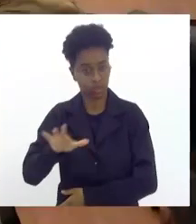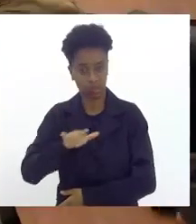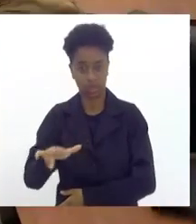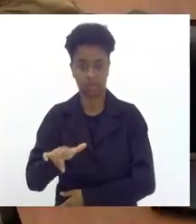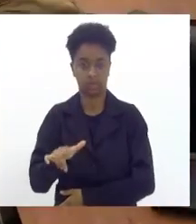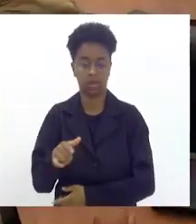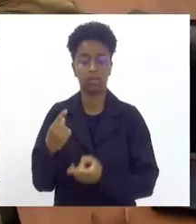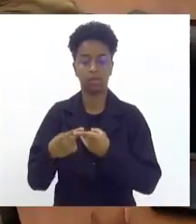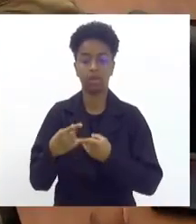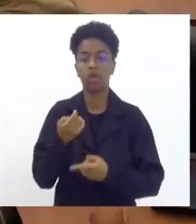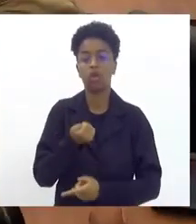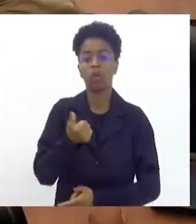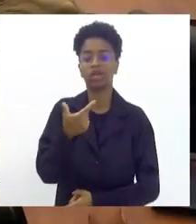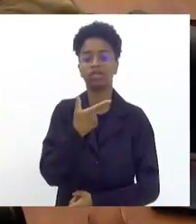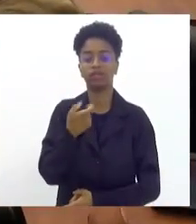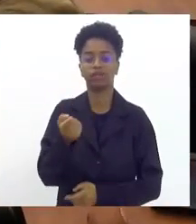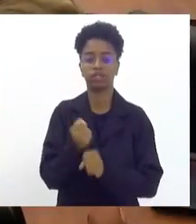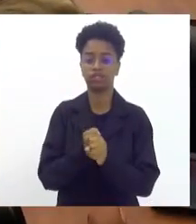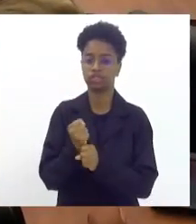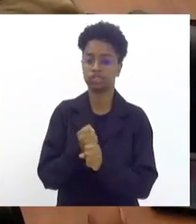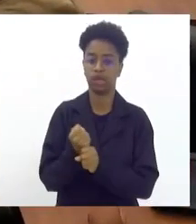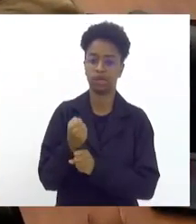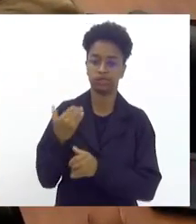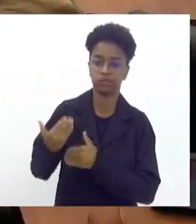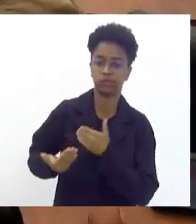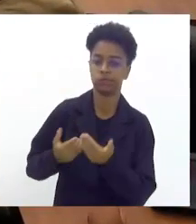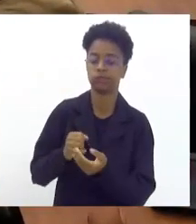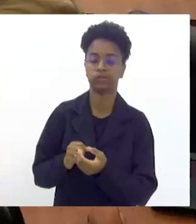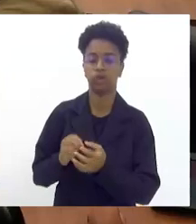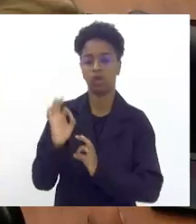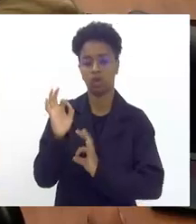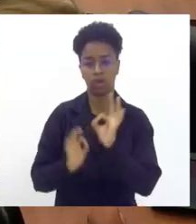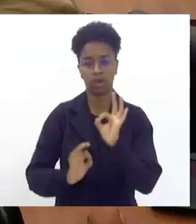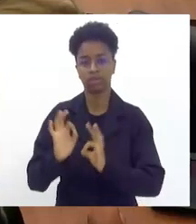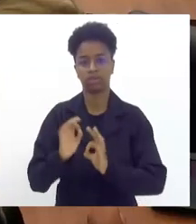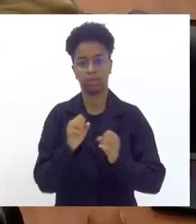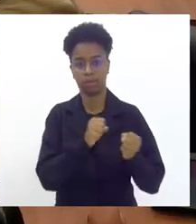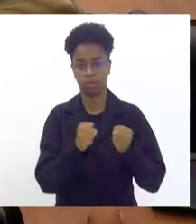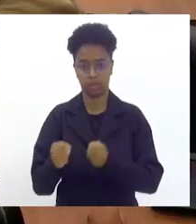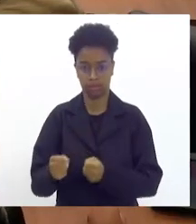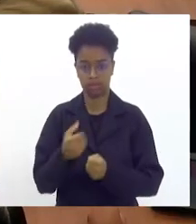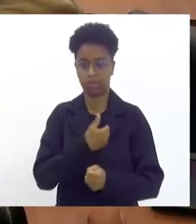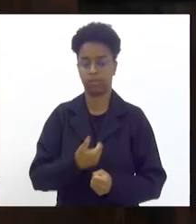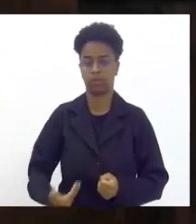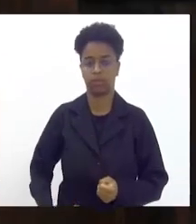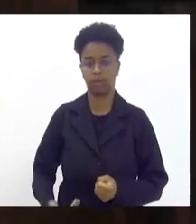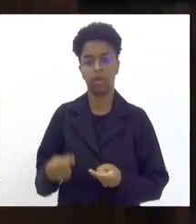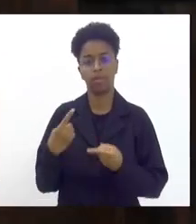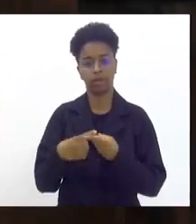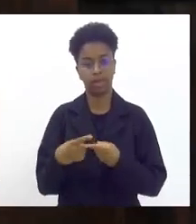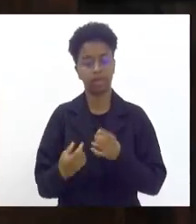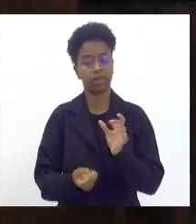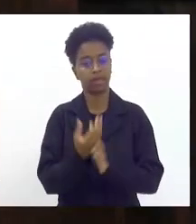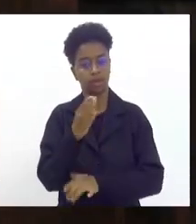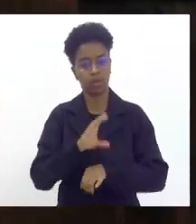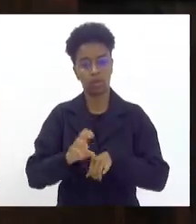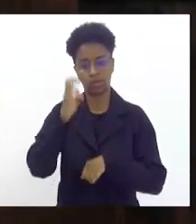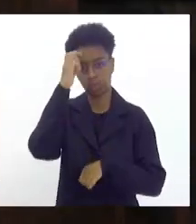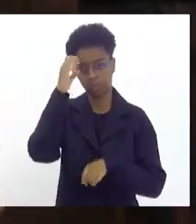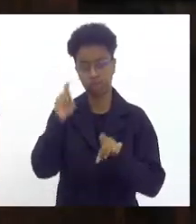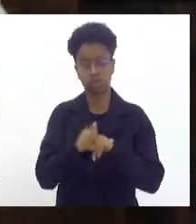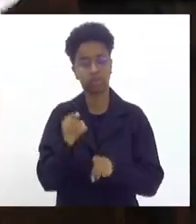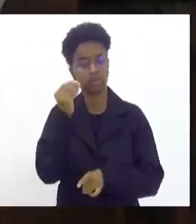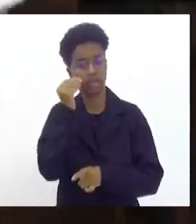São quase duas décadas de construção coletiva de um poder público e que faz cultura e que busca dialogar.